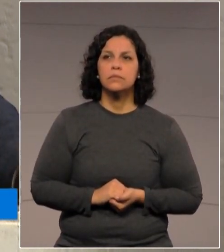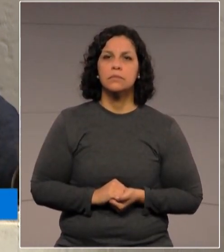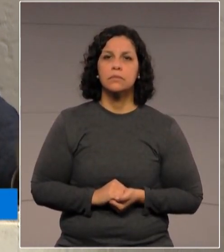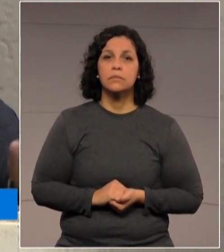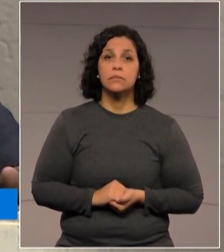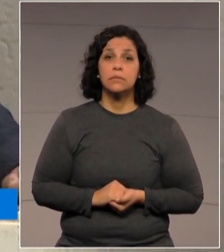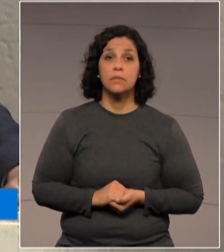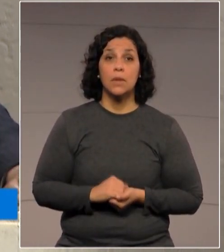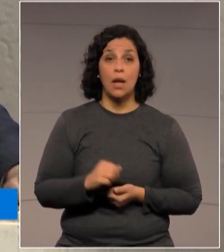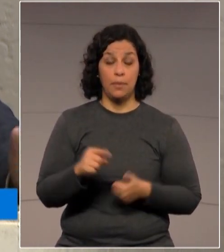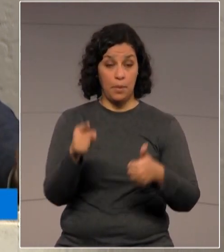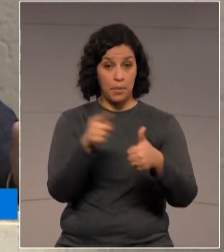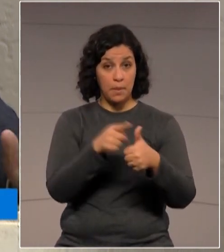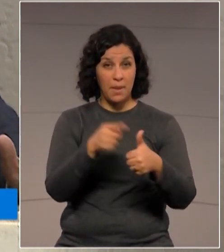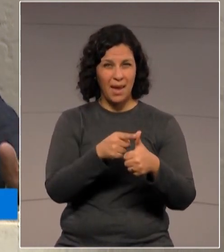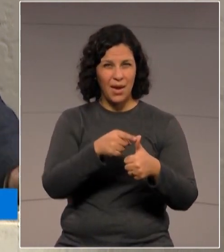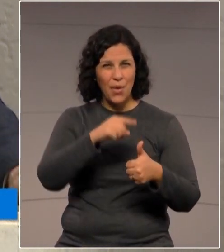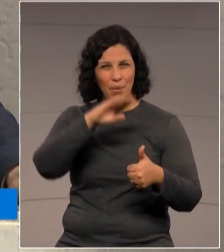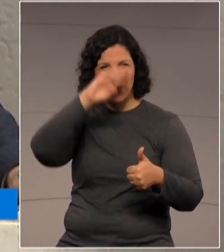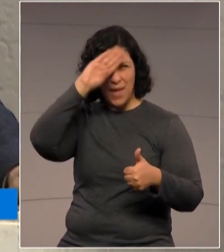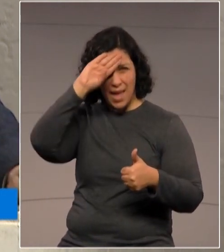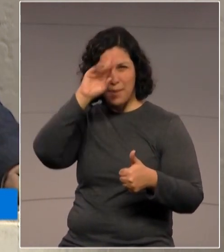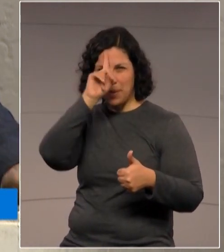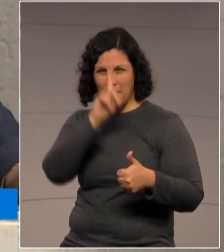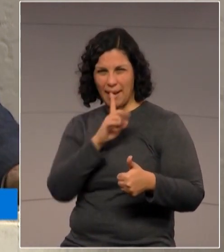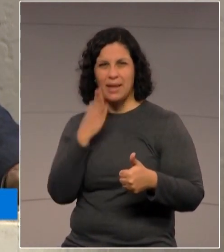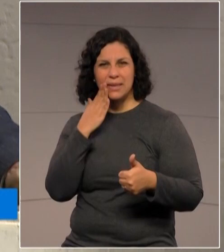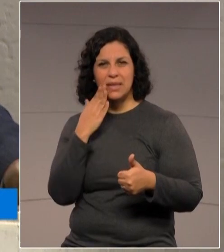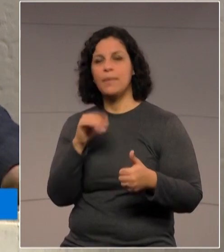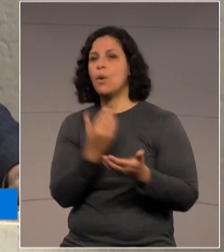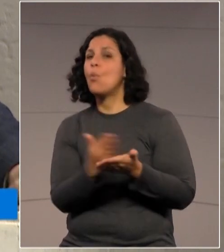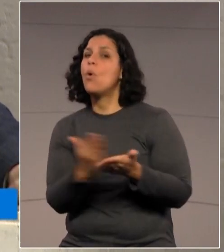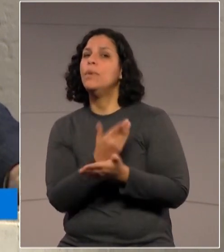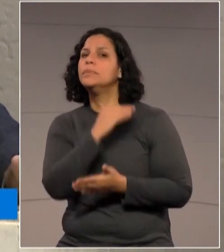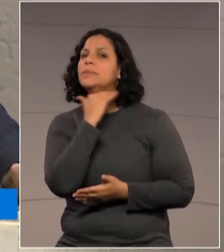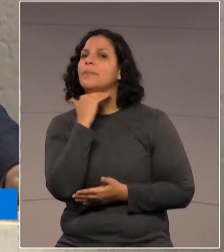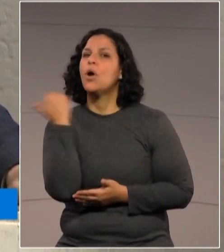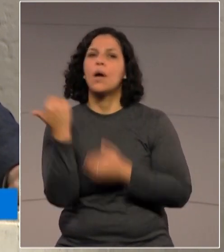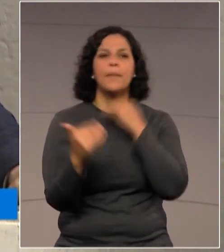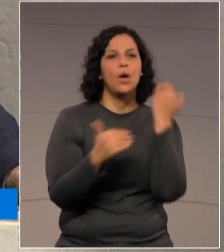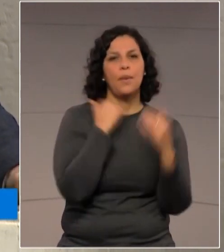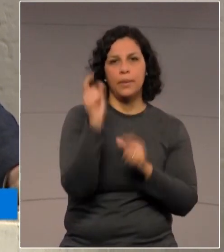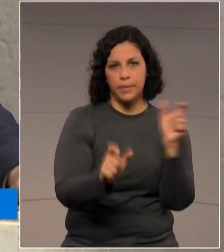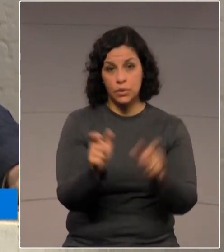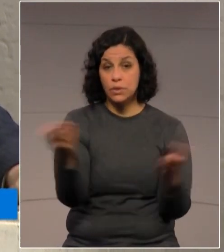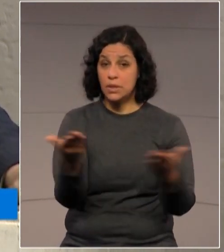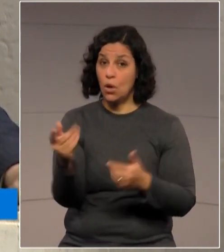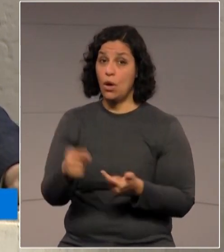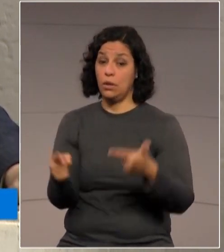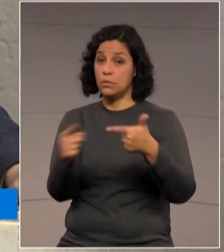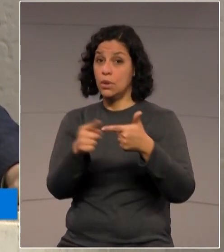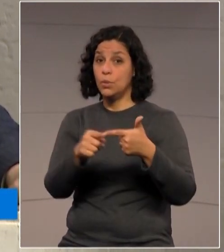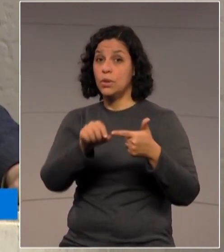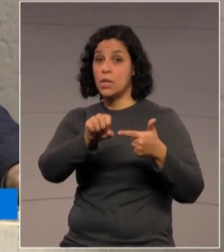Primeiro foi a febre amarela, inclusive com óbito. Agora o sarampo, duas doenças que podem